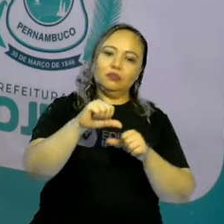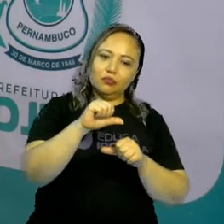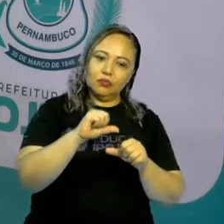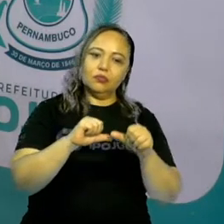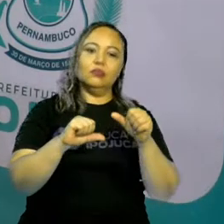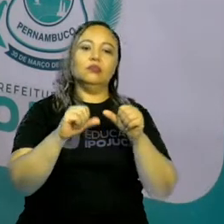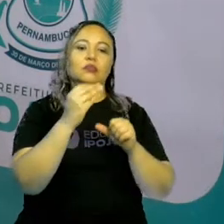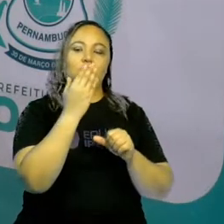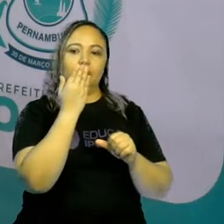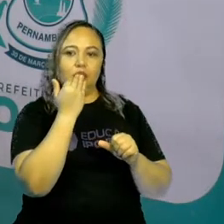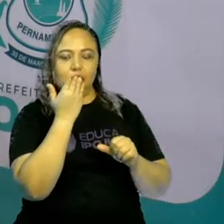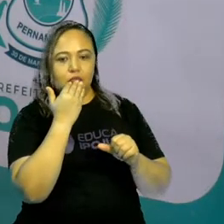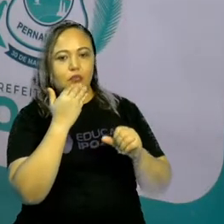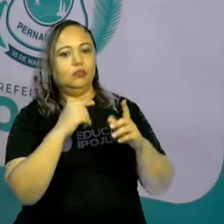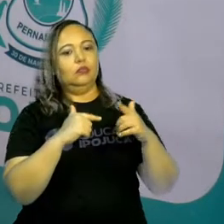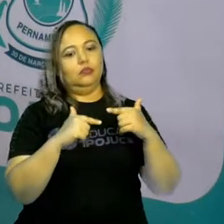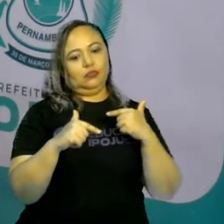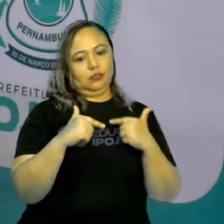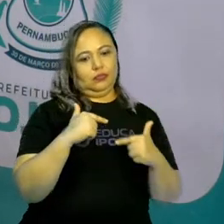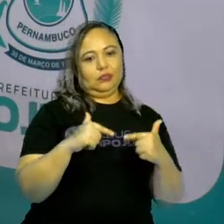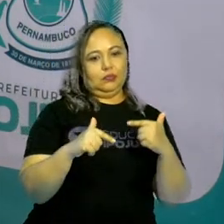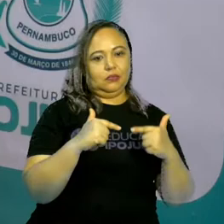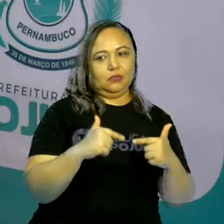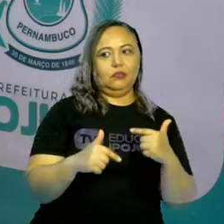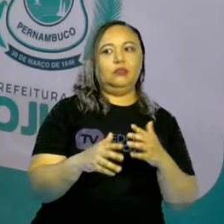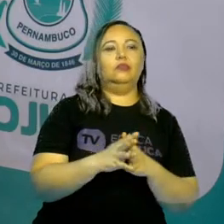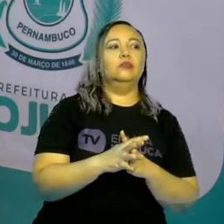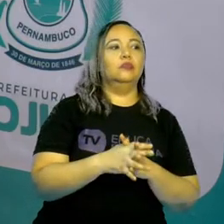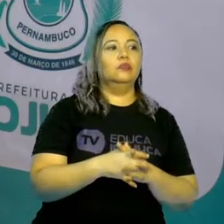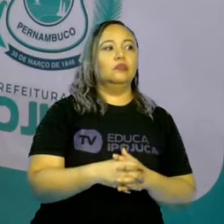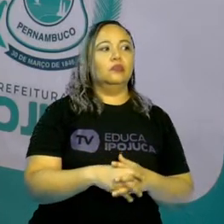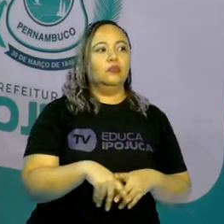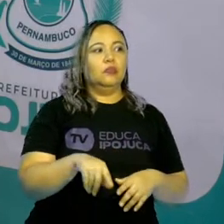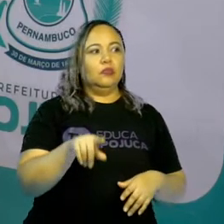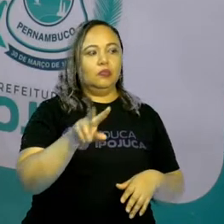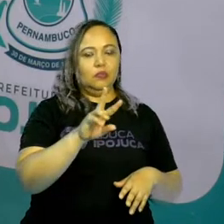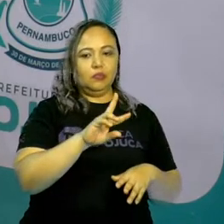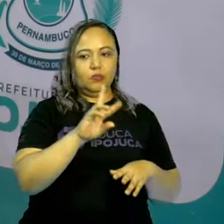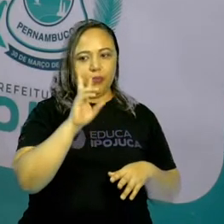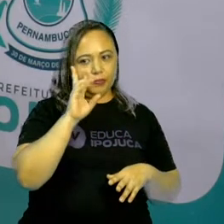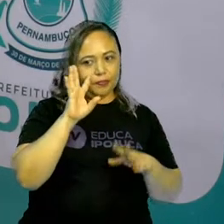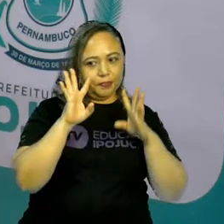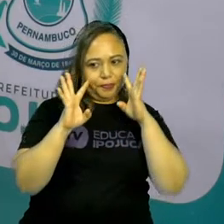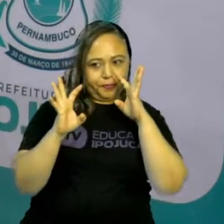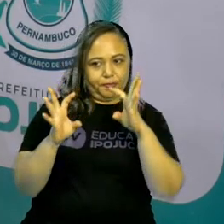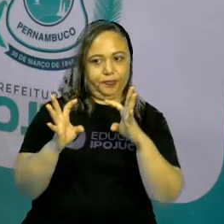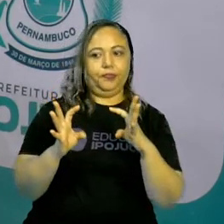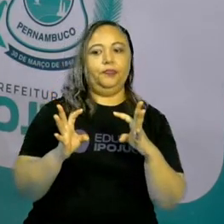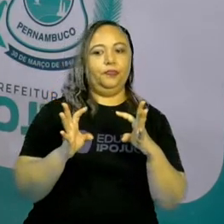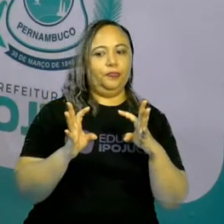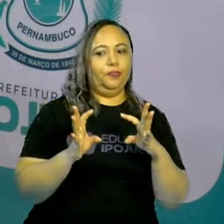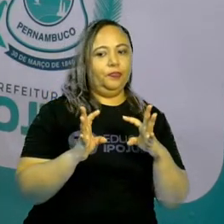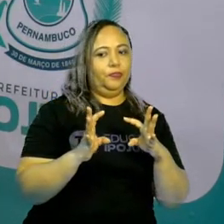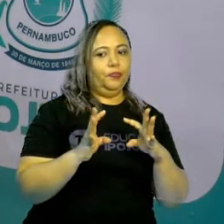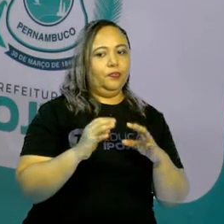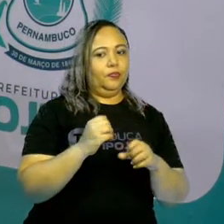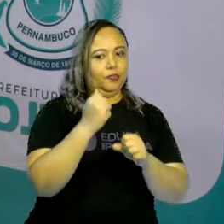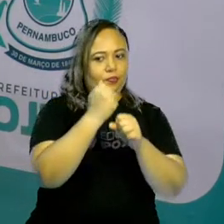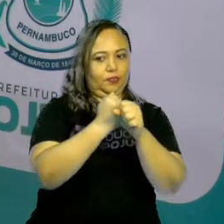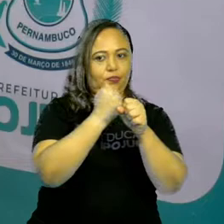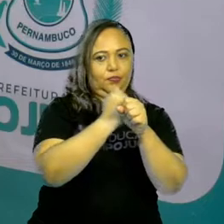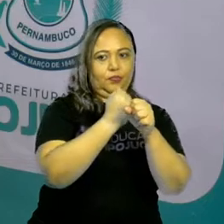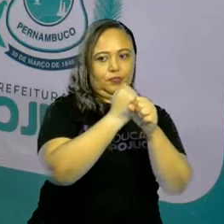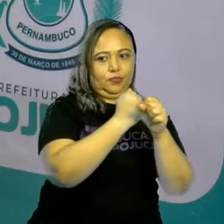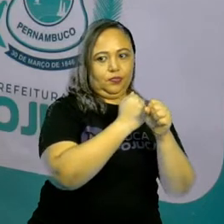interação entre os membros destes grupos. Observa aí a construção